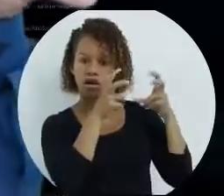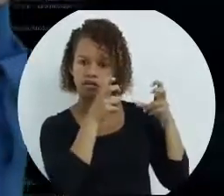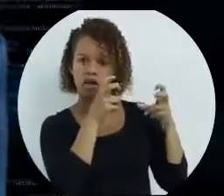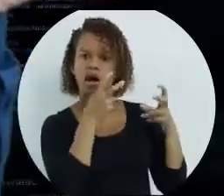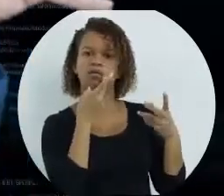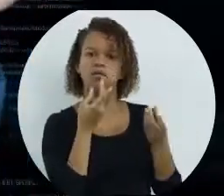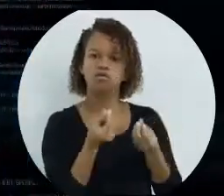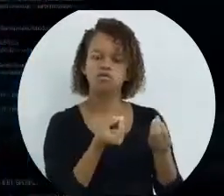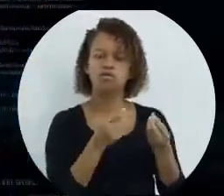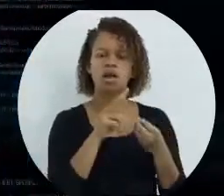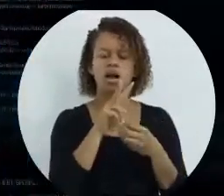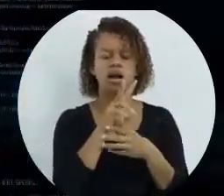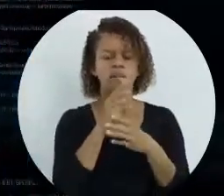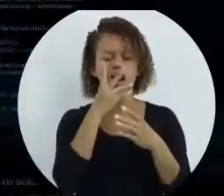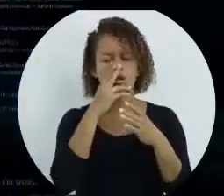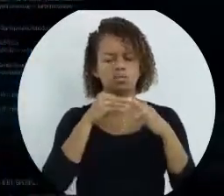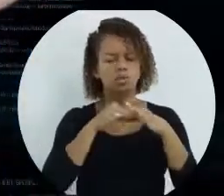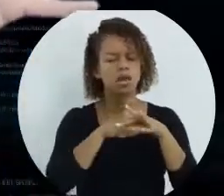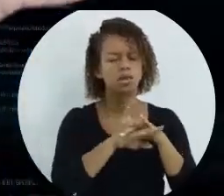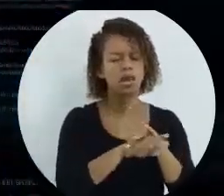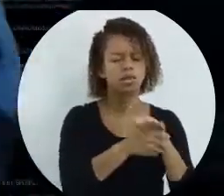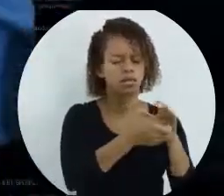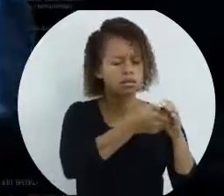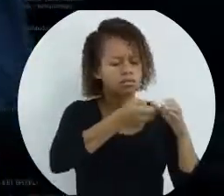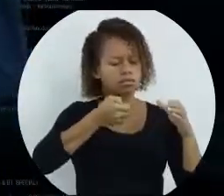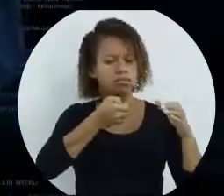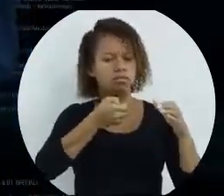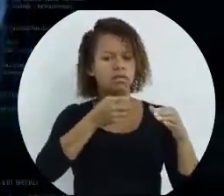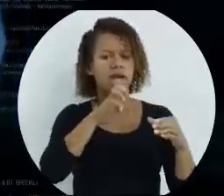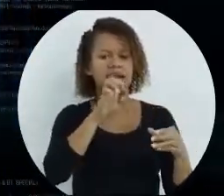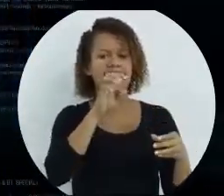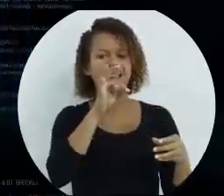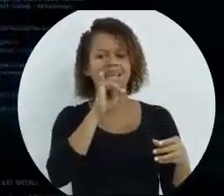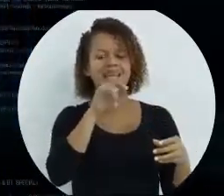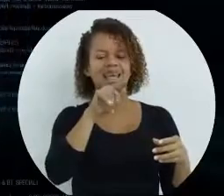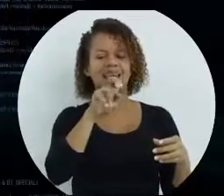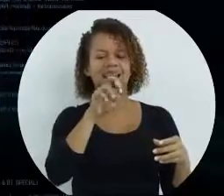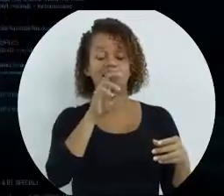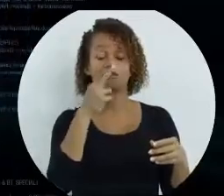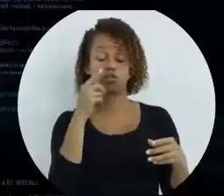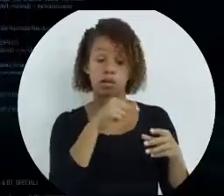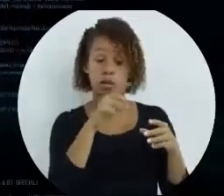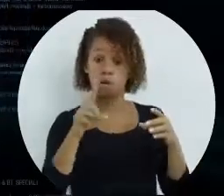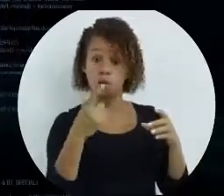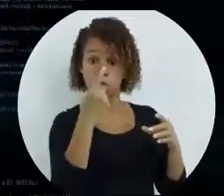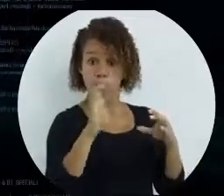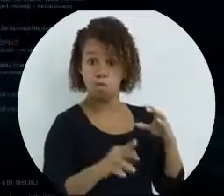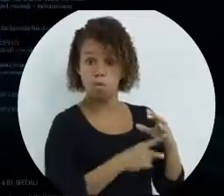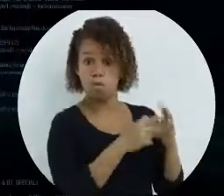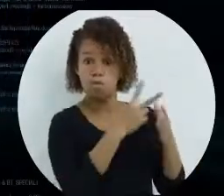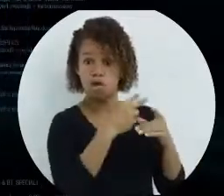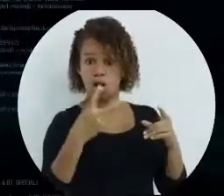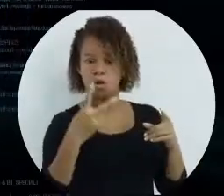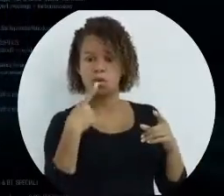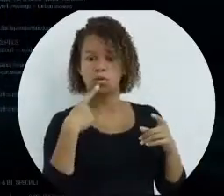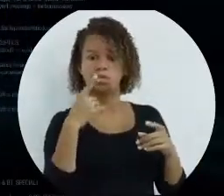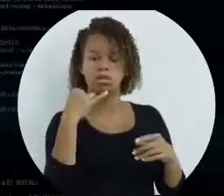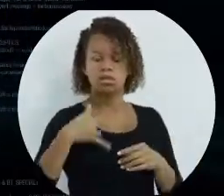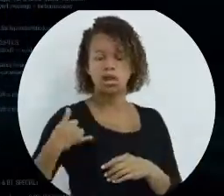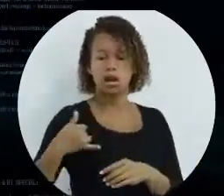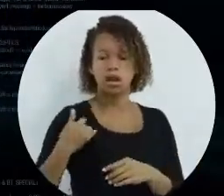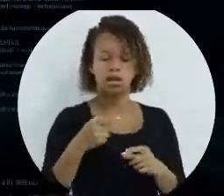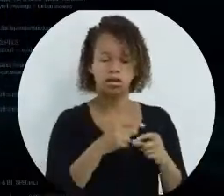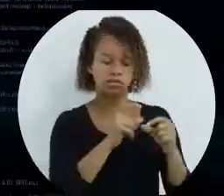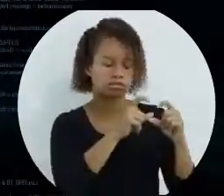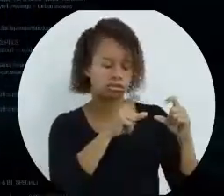e funcionam como uma gavetinha com etiqueta. Nessa gavetinha, você vai colocar um valor. Então, se você quer saber a idade, você coloca na